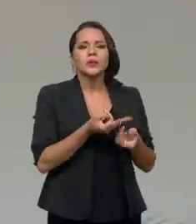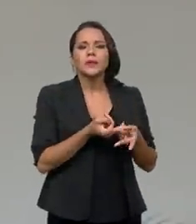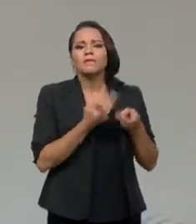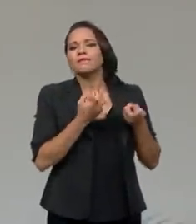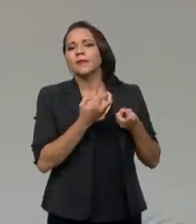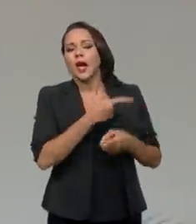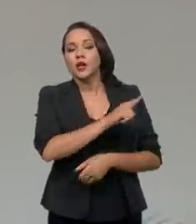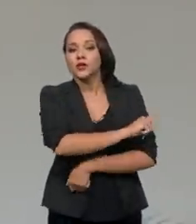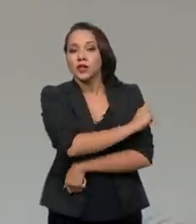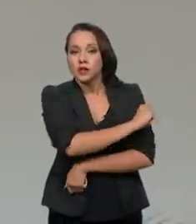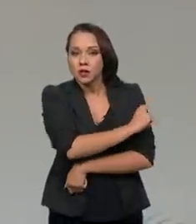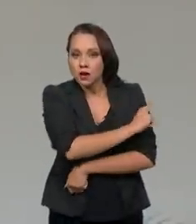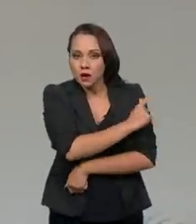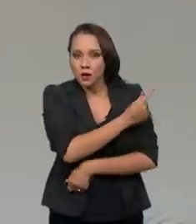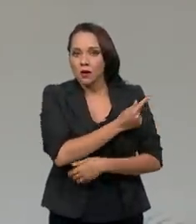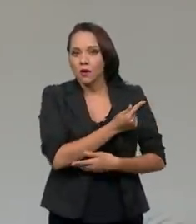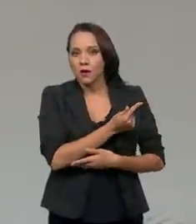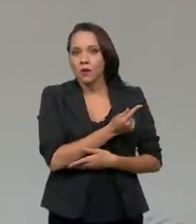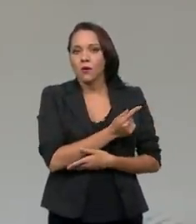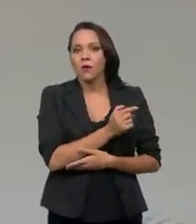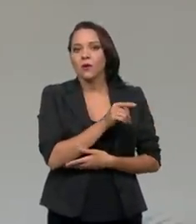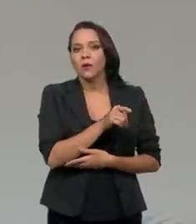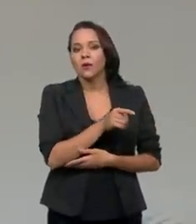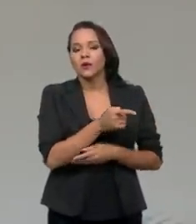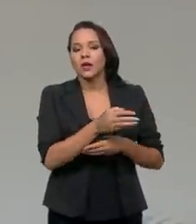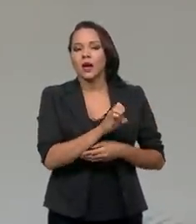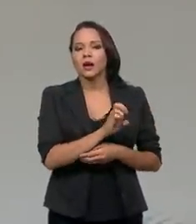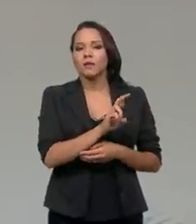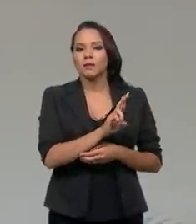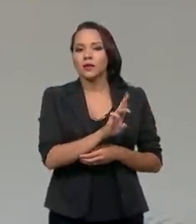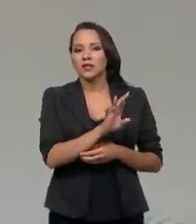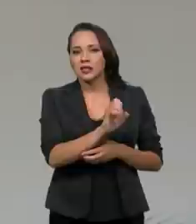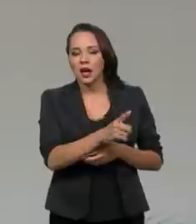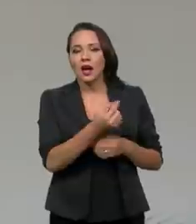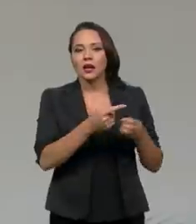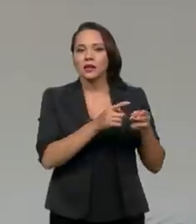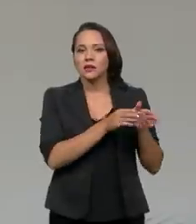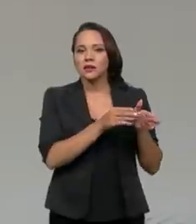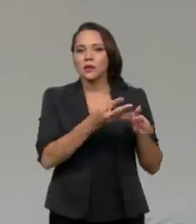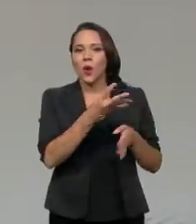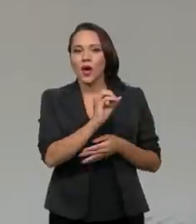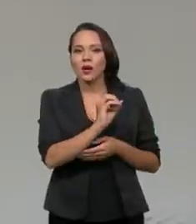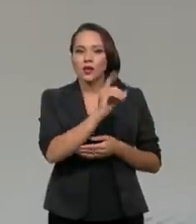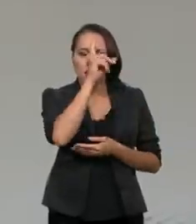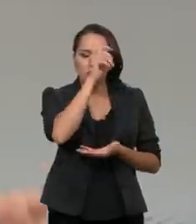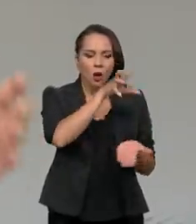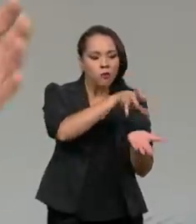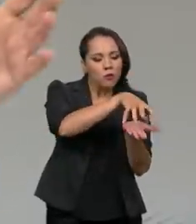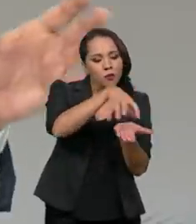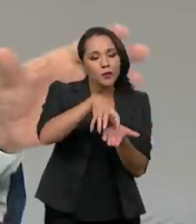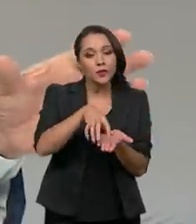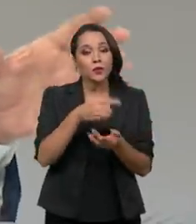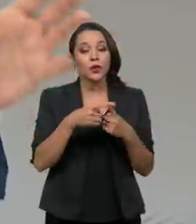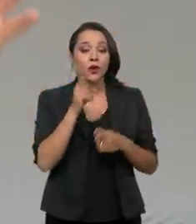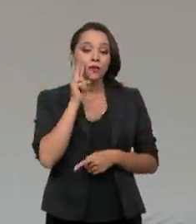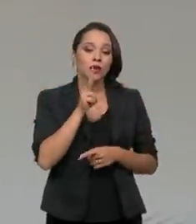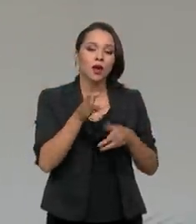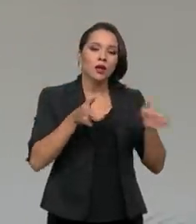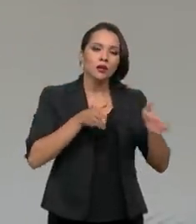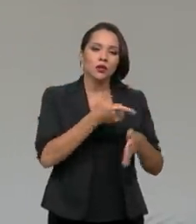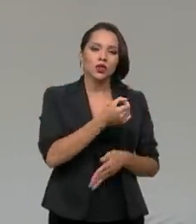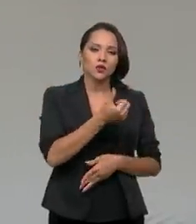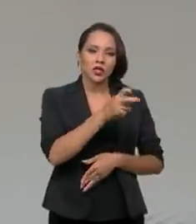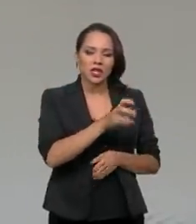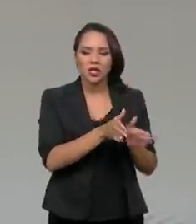gestão da EBSER em relação a esses 40 hospitais universitários? Porque eu vi que entre 2015